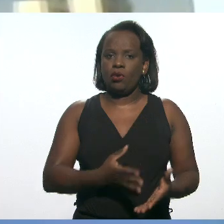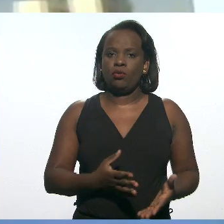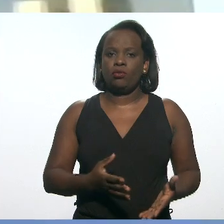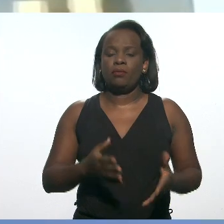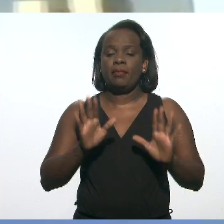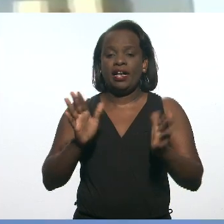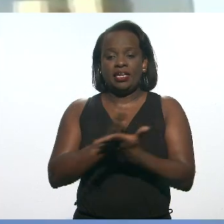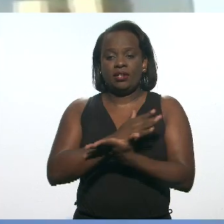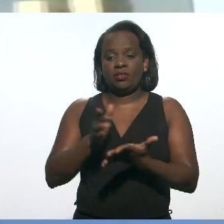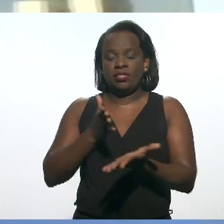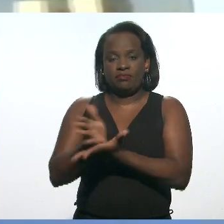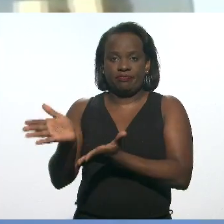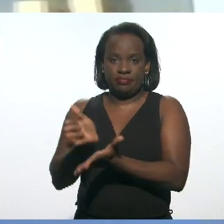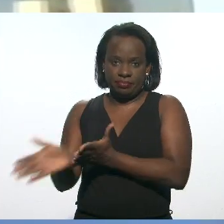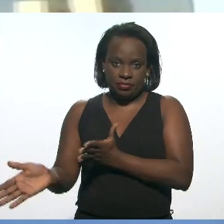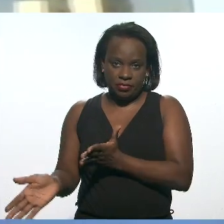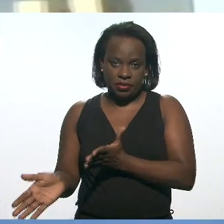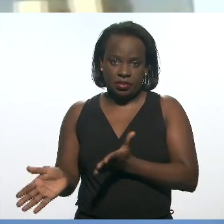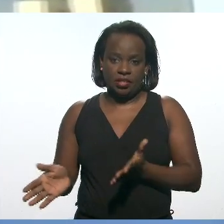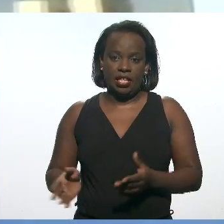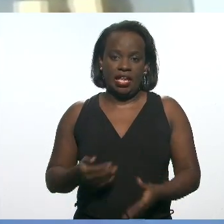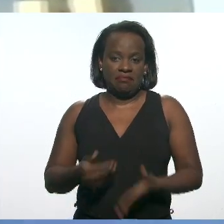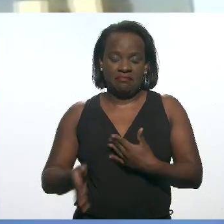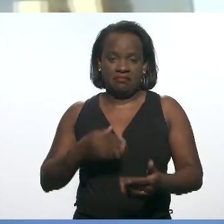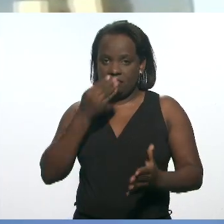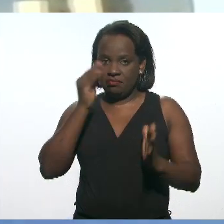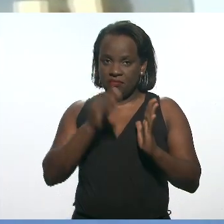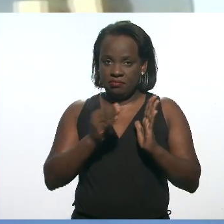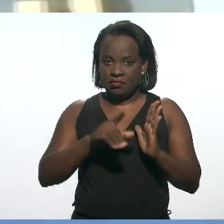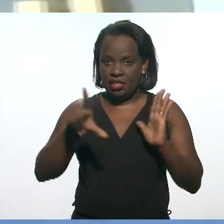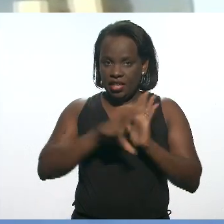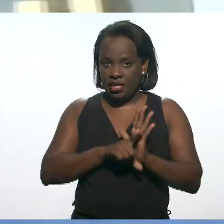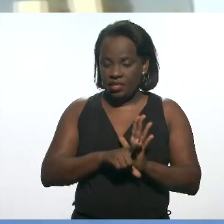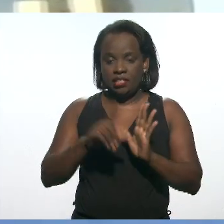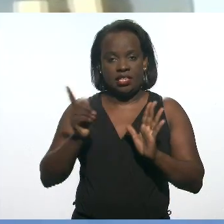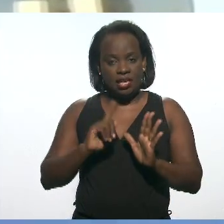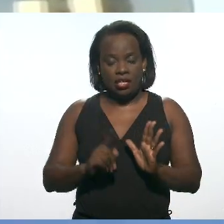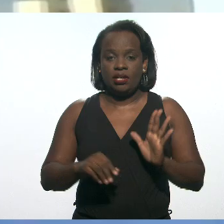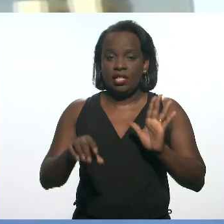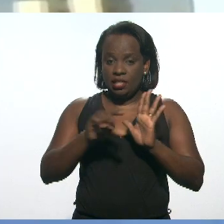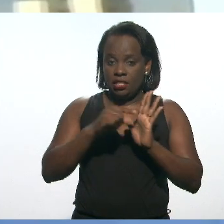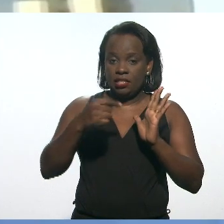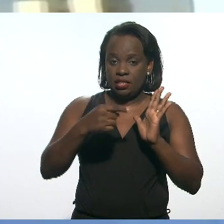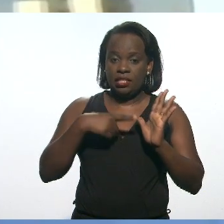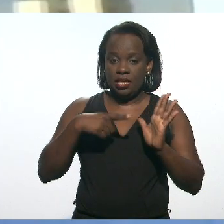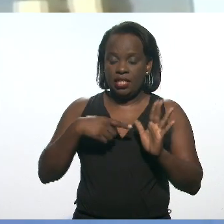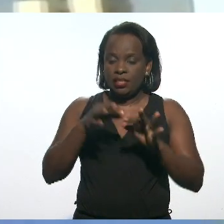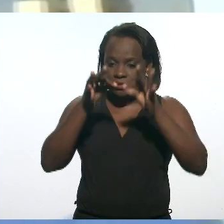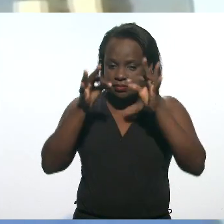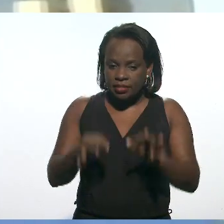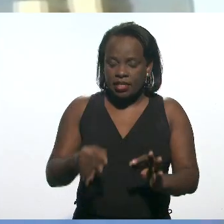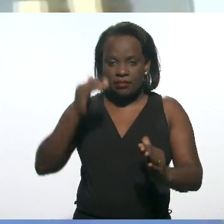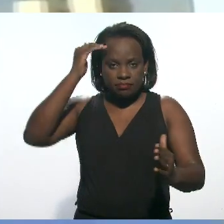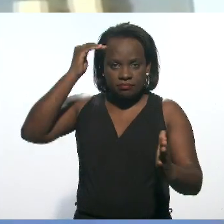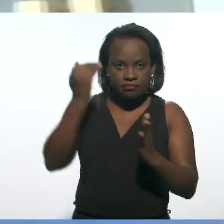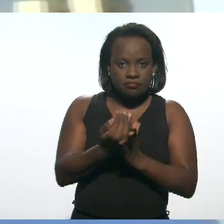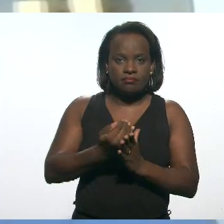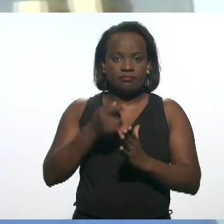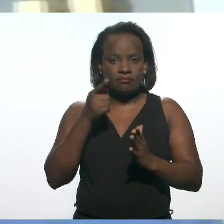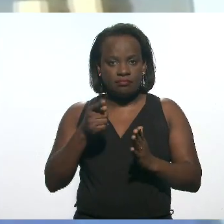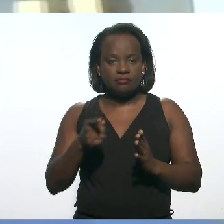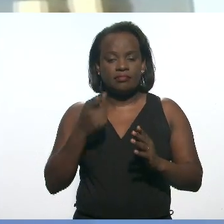desviantes que trabalham ao repito da lei. Ao contrário, o projeto dá parâmetros da Rébio e Compasso para que se possa fazer